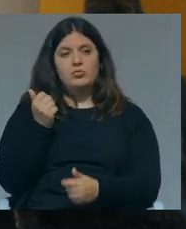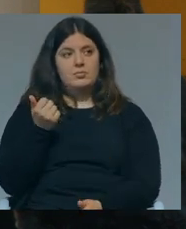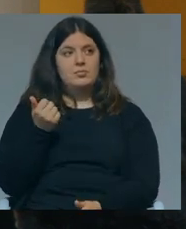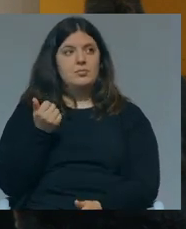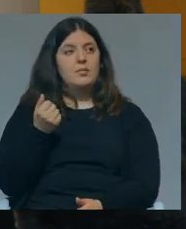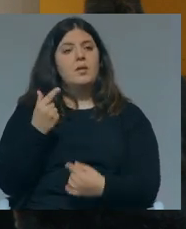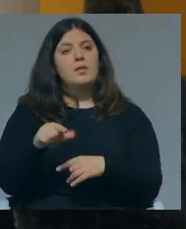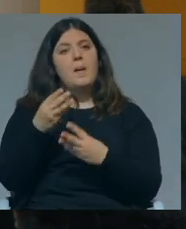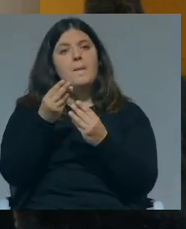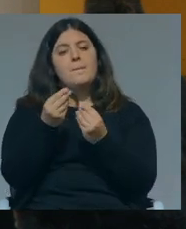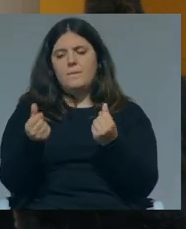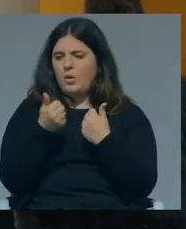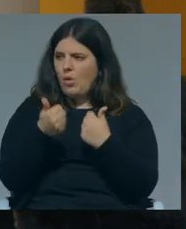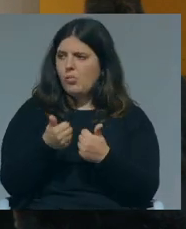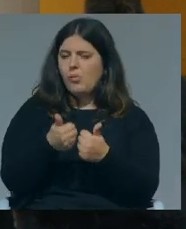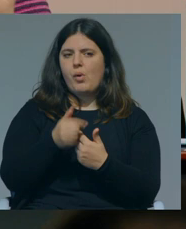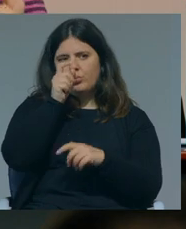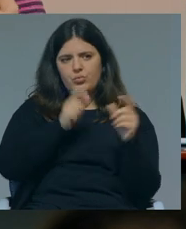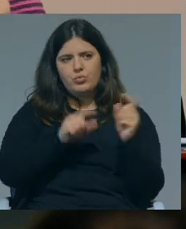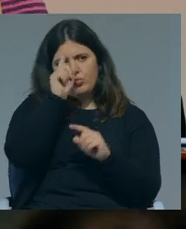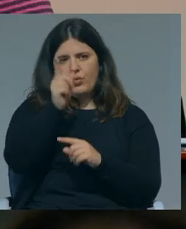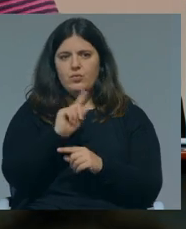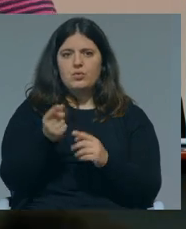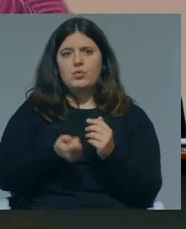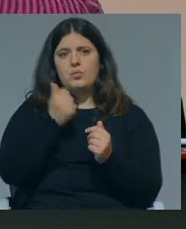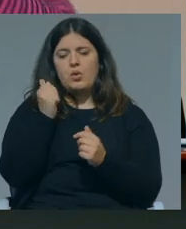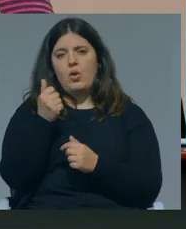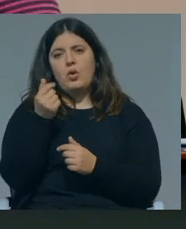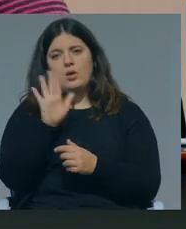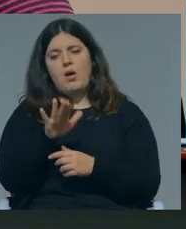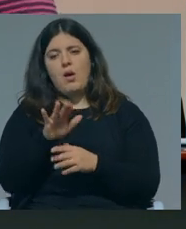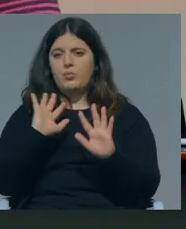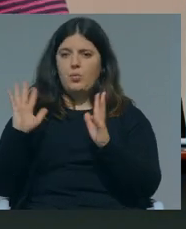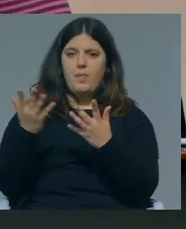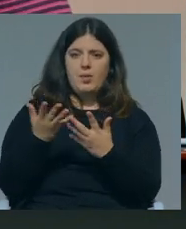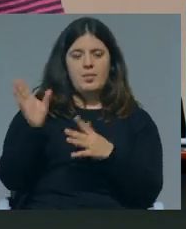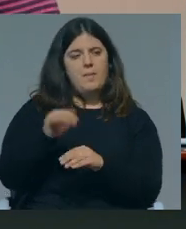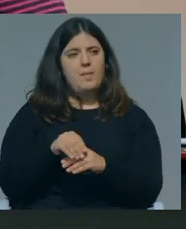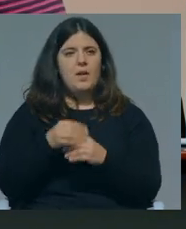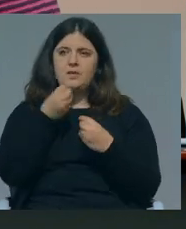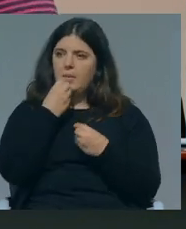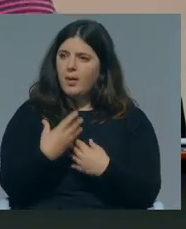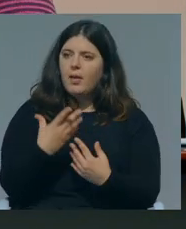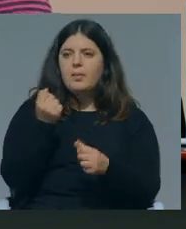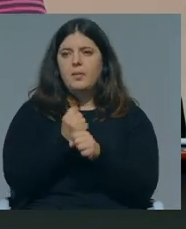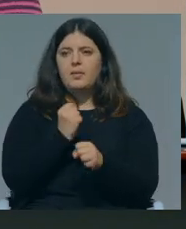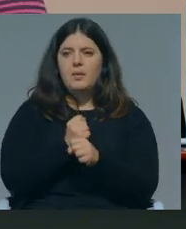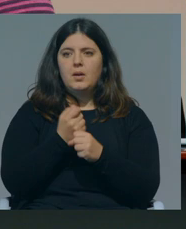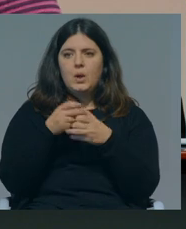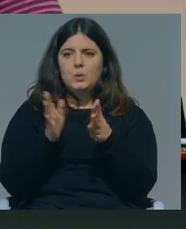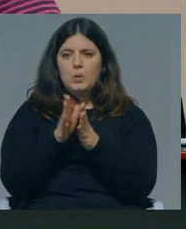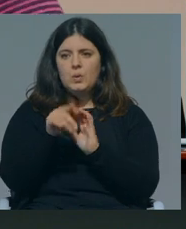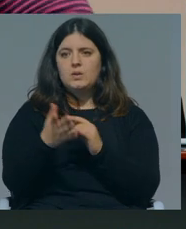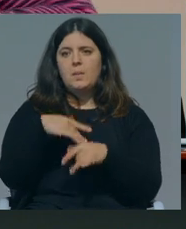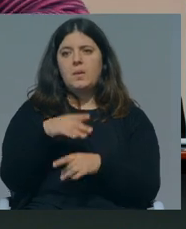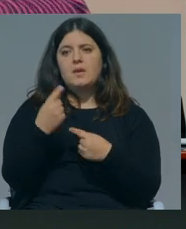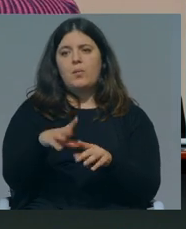tenham também têm boa matéria-prima e se calhar também têm pessoas melhores que lá querem estar porque também o ambiente é mais simpático para trabalhar tudo isso mas